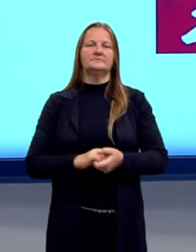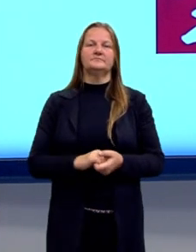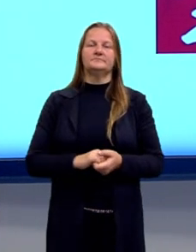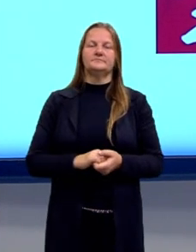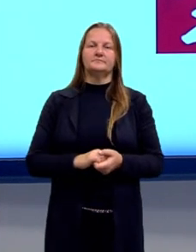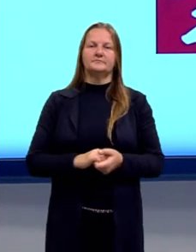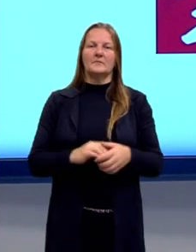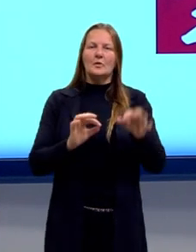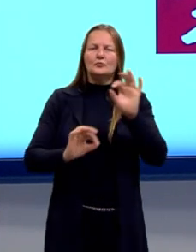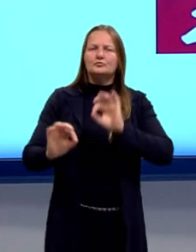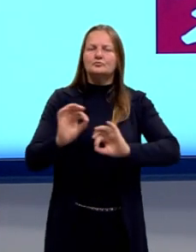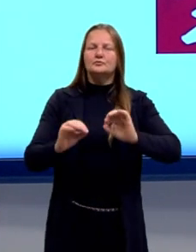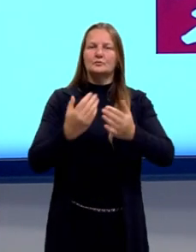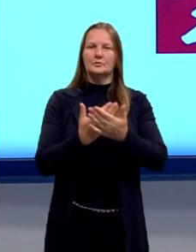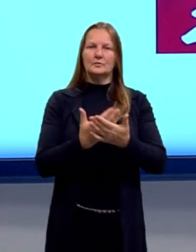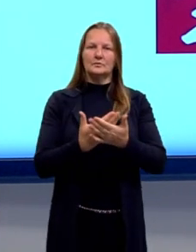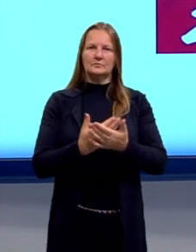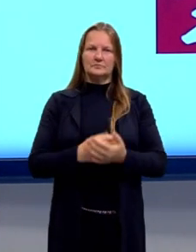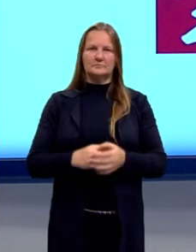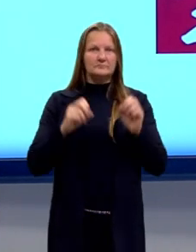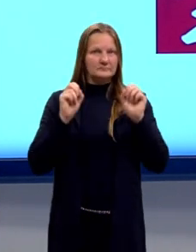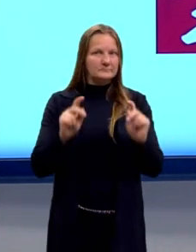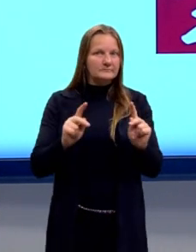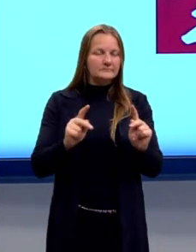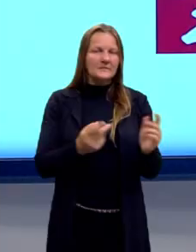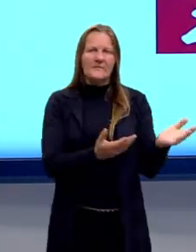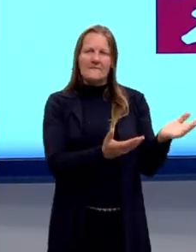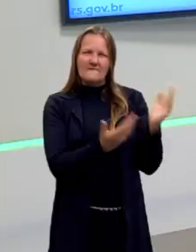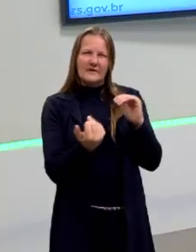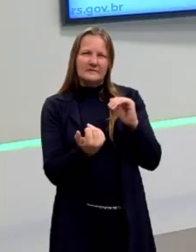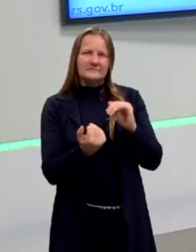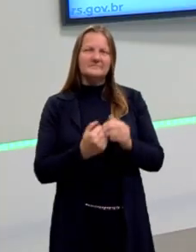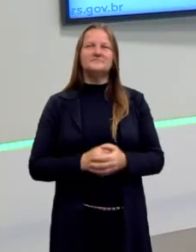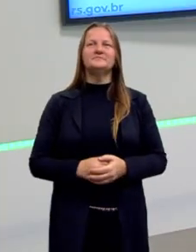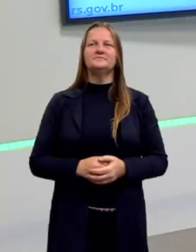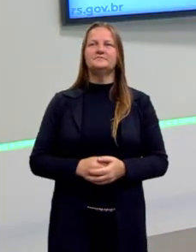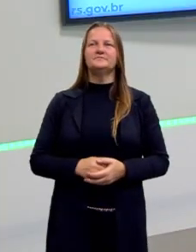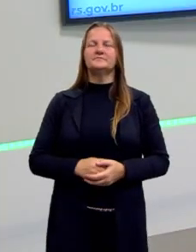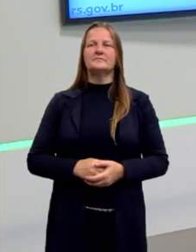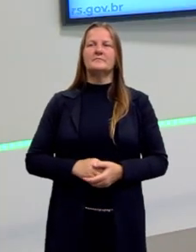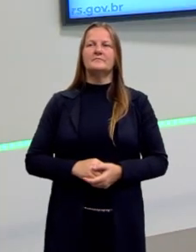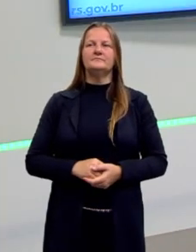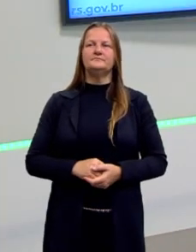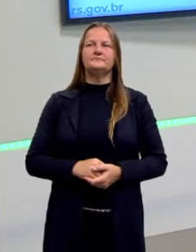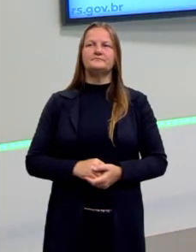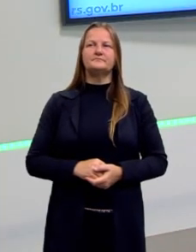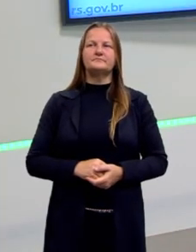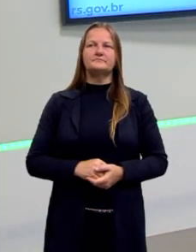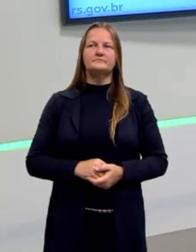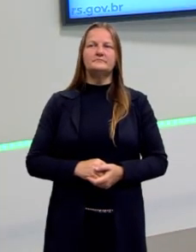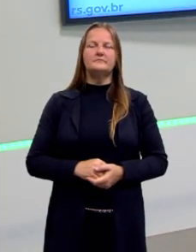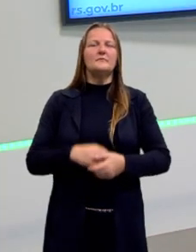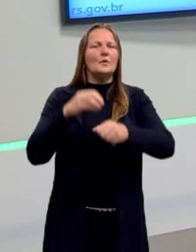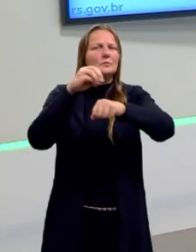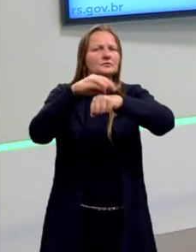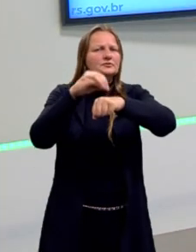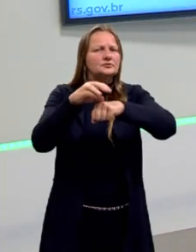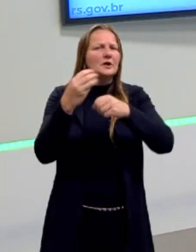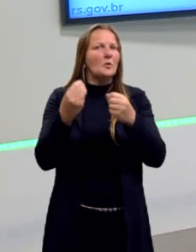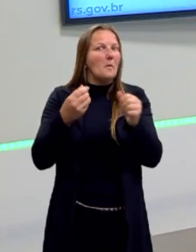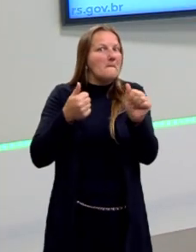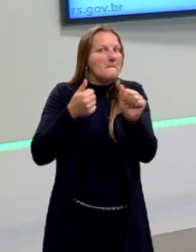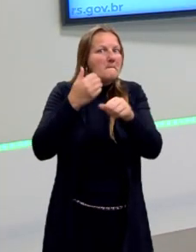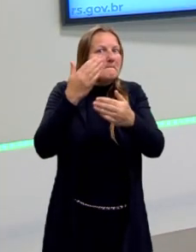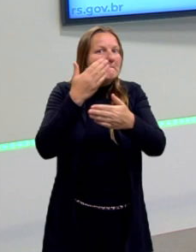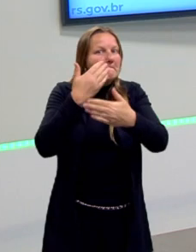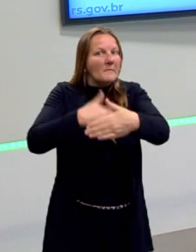ajustes das nossas aulas, correto? Vamos lá então. Bom, antes disso, eu quero te dar uma dica. Como o ENEM está se